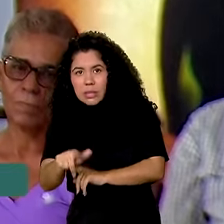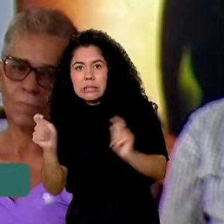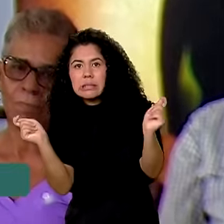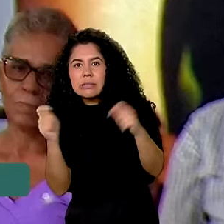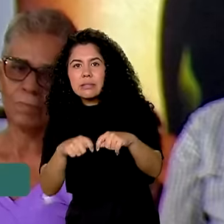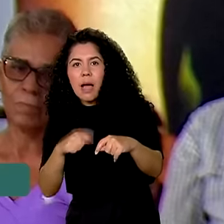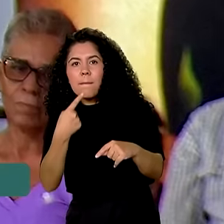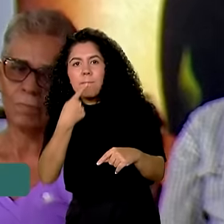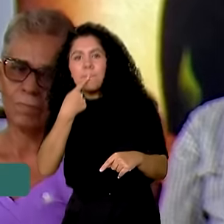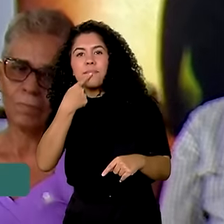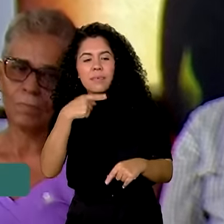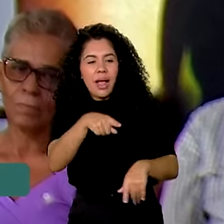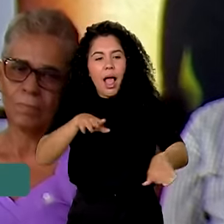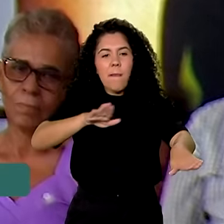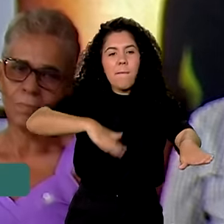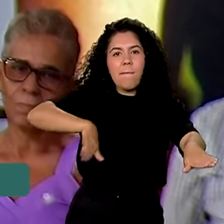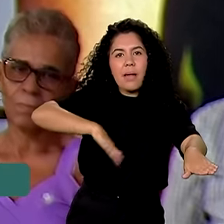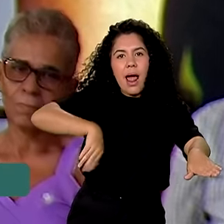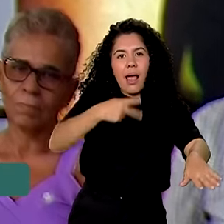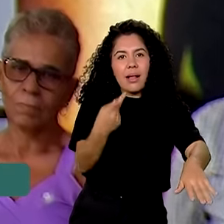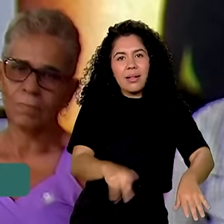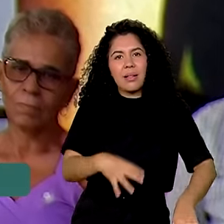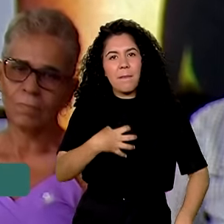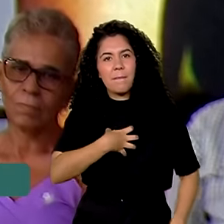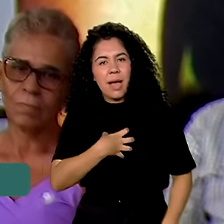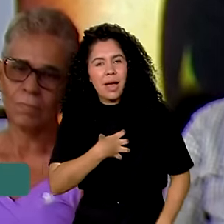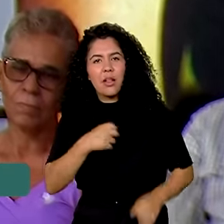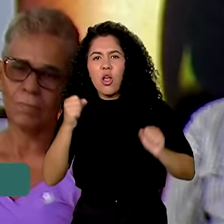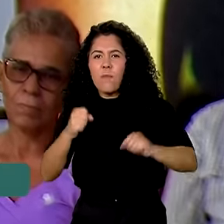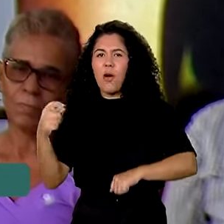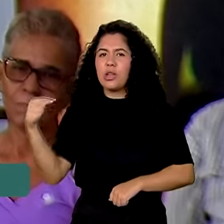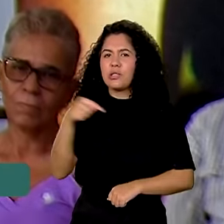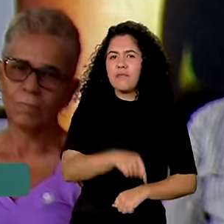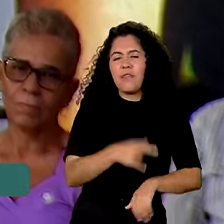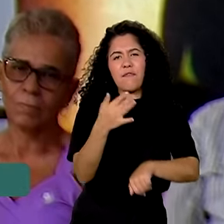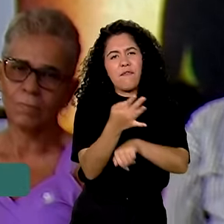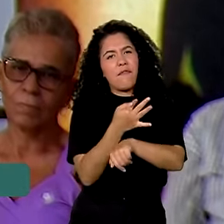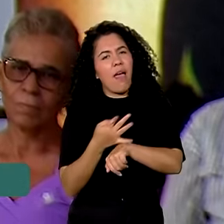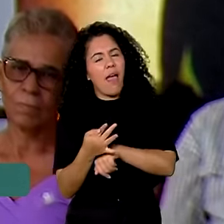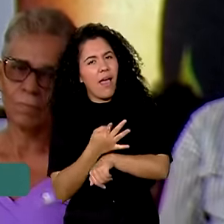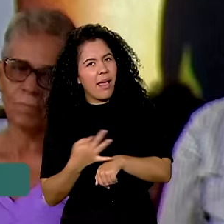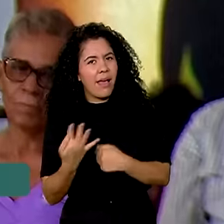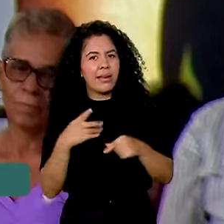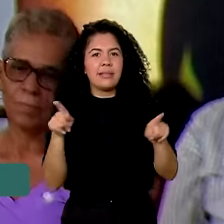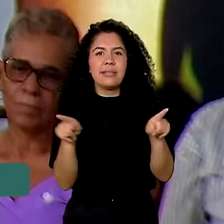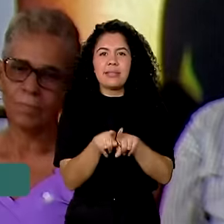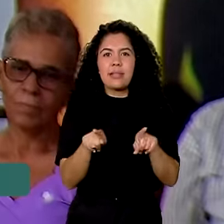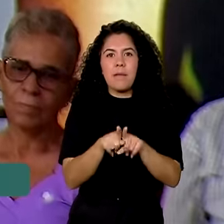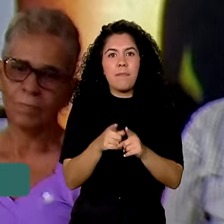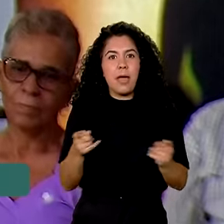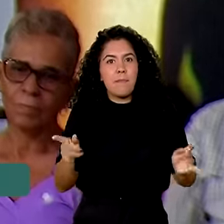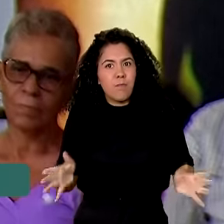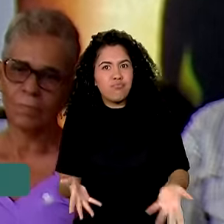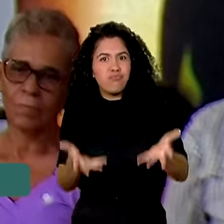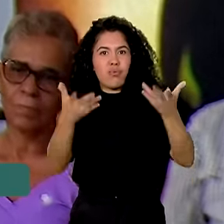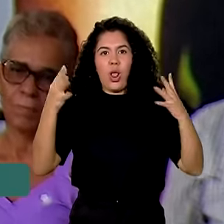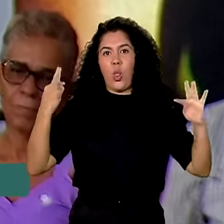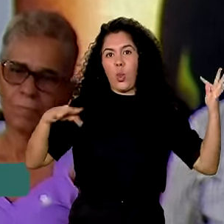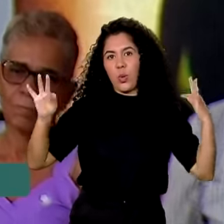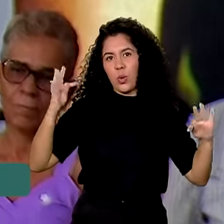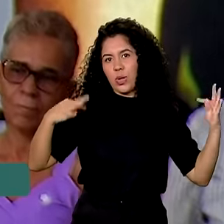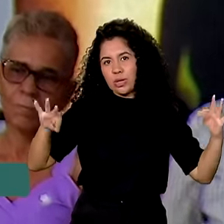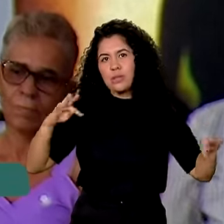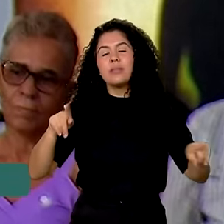praias baianas, vai vir para cá para passar as suas férias, para fortalecer o turismo. E também essas